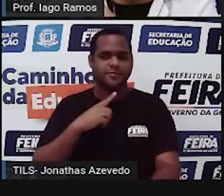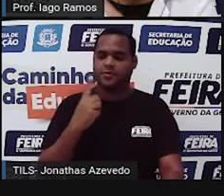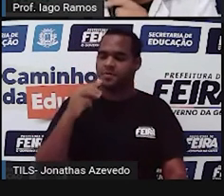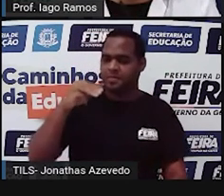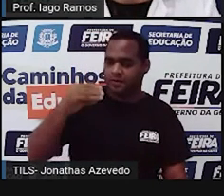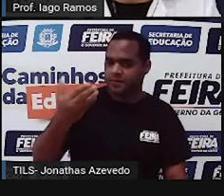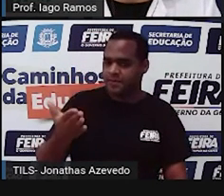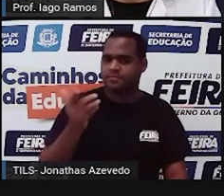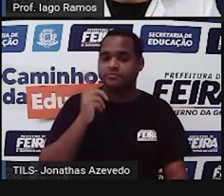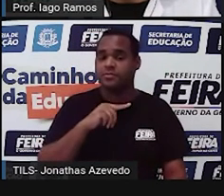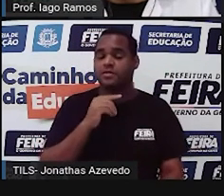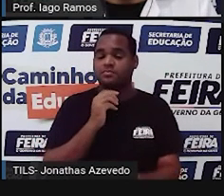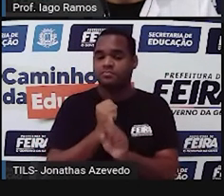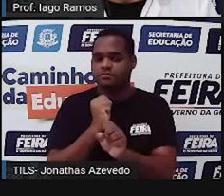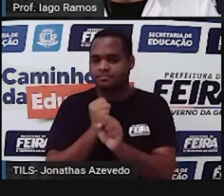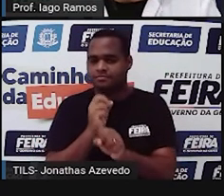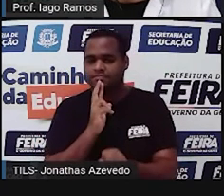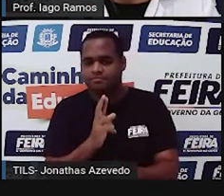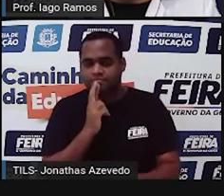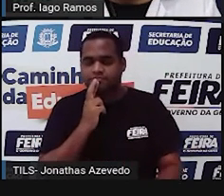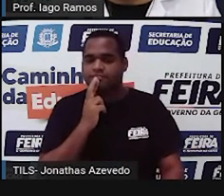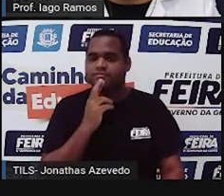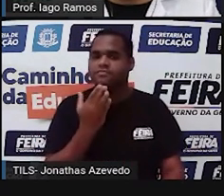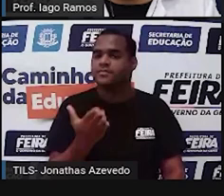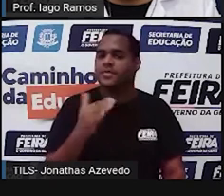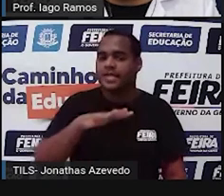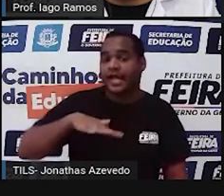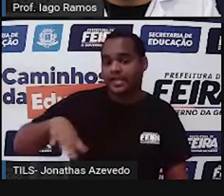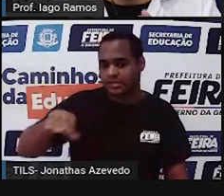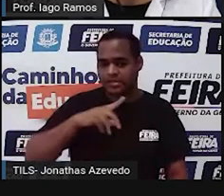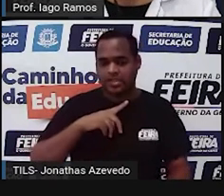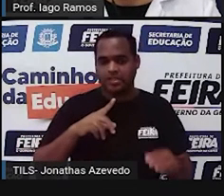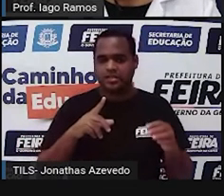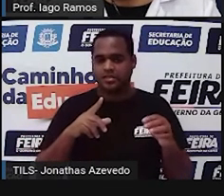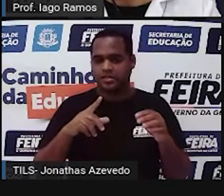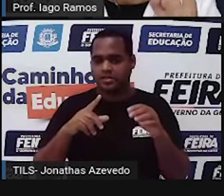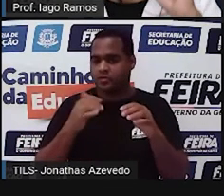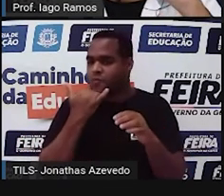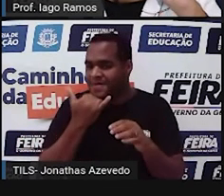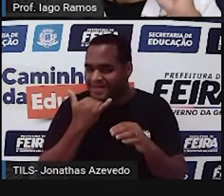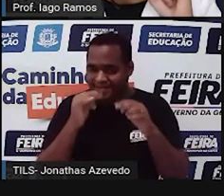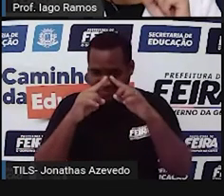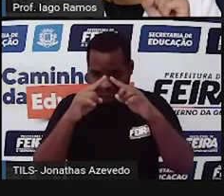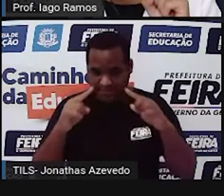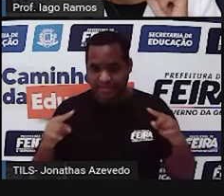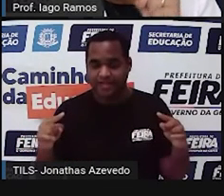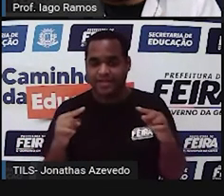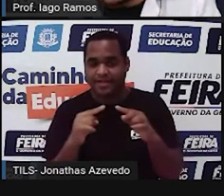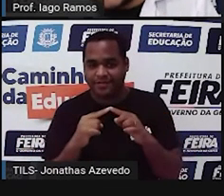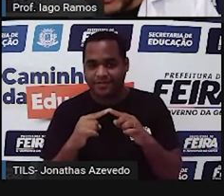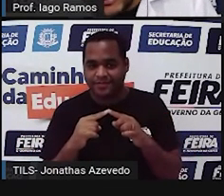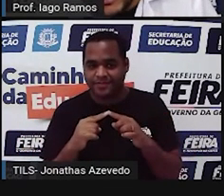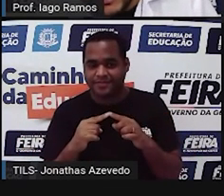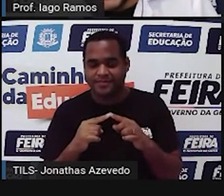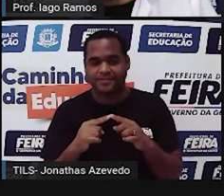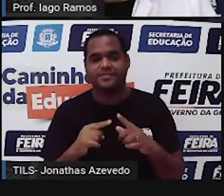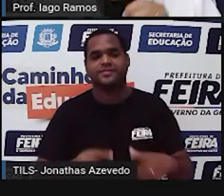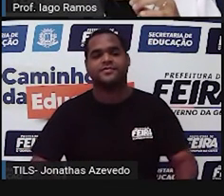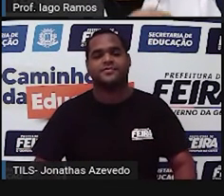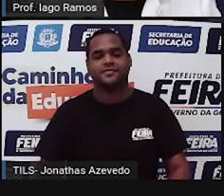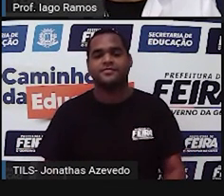ter um minuto para fazer o cálculo. Qual é a área de um retângulo, aliás, desculpa, qual é a área de um triângulo